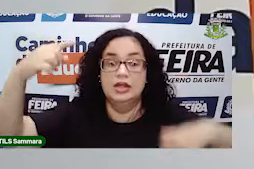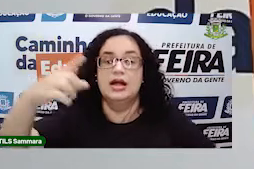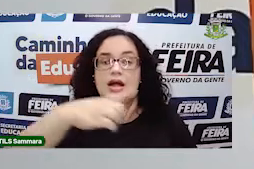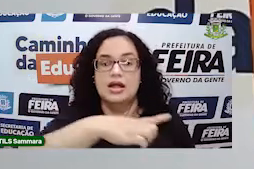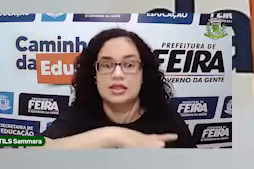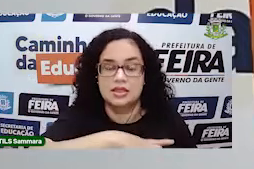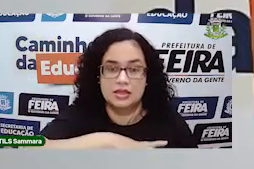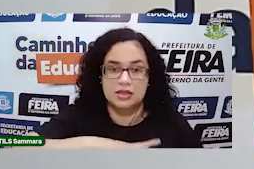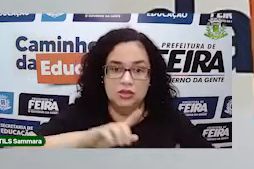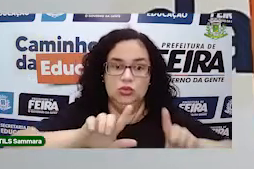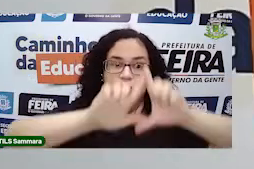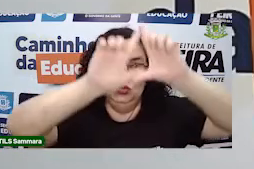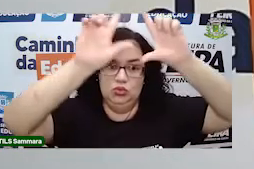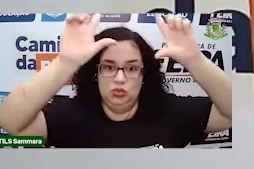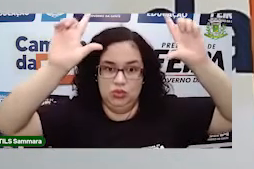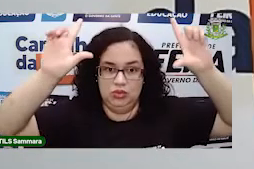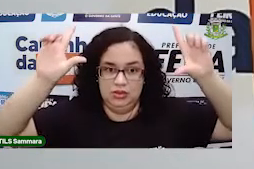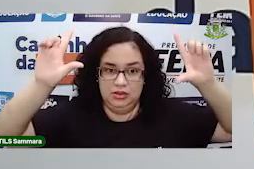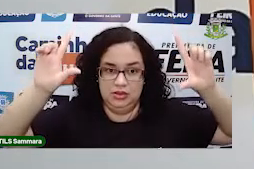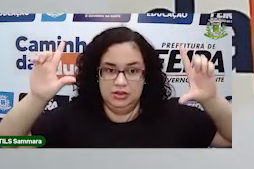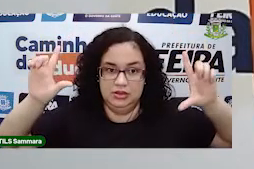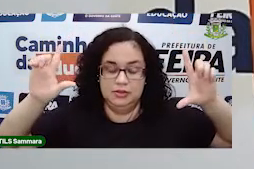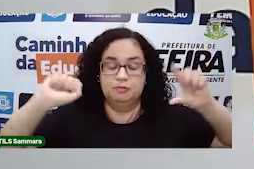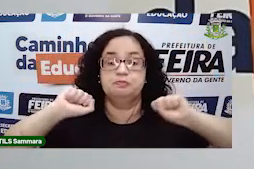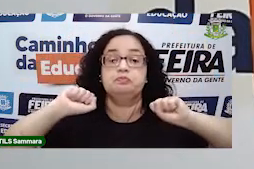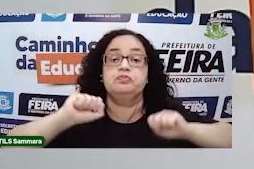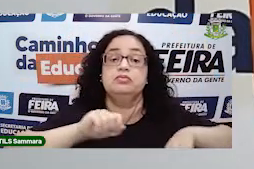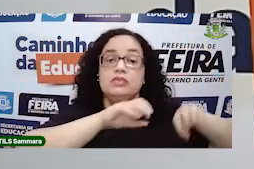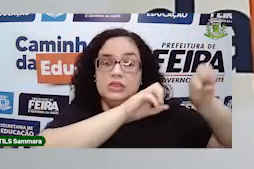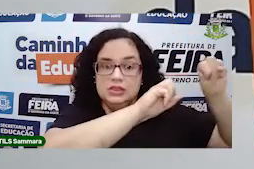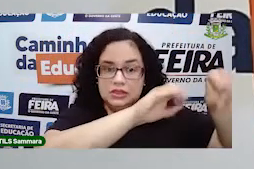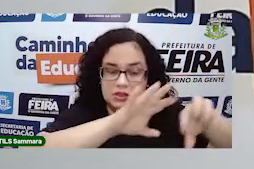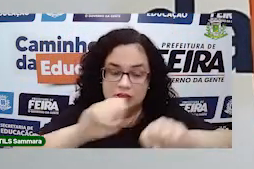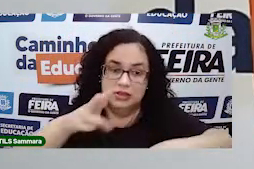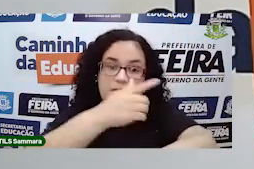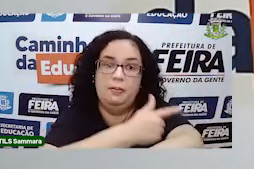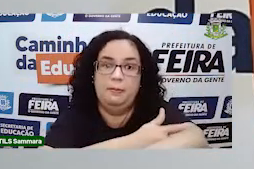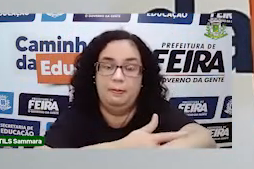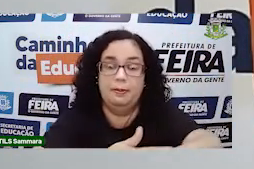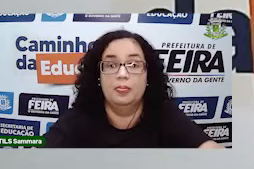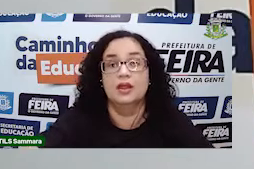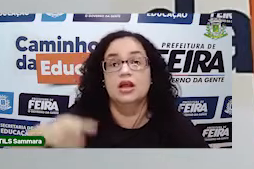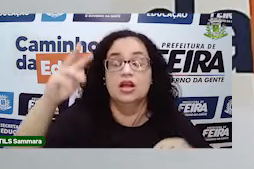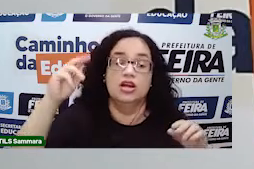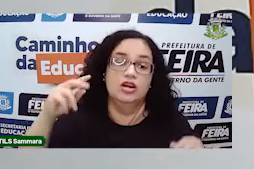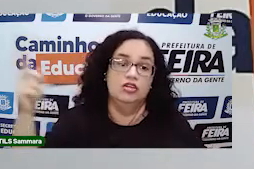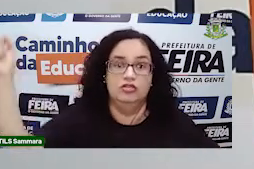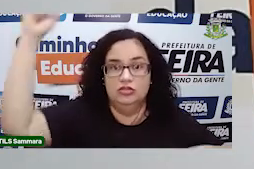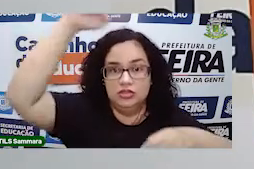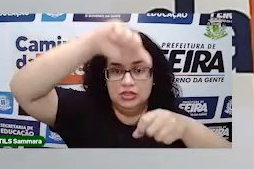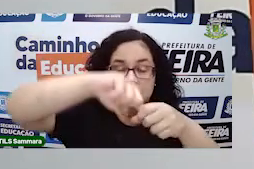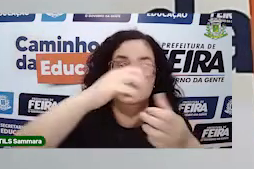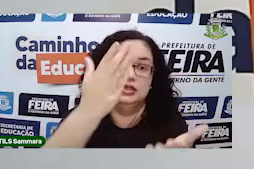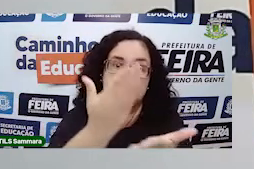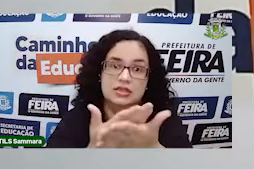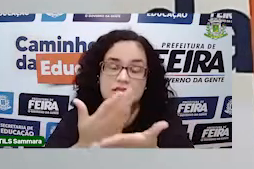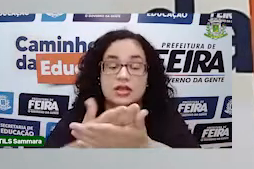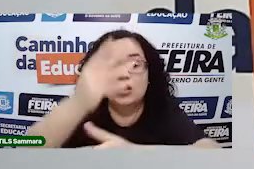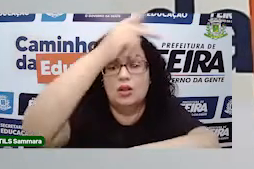o cartaz da Secretaria de Educação. Estamos em nossa retomada pedagógica